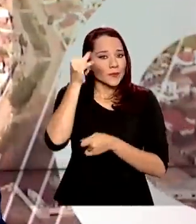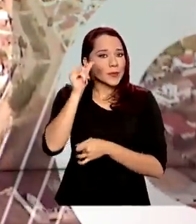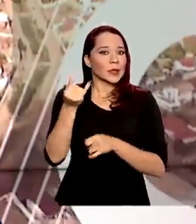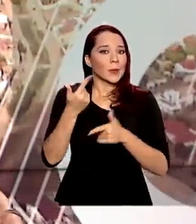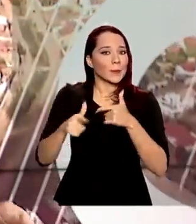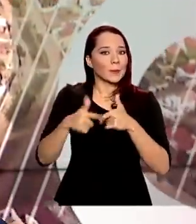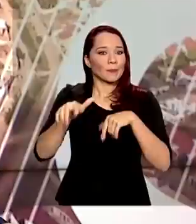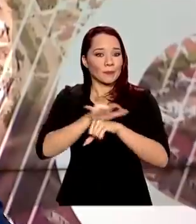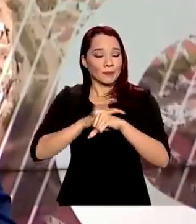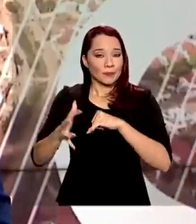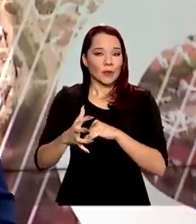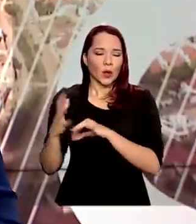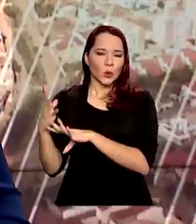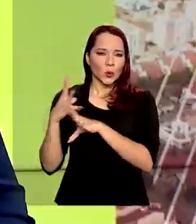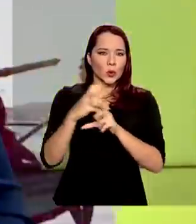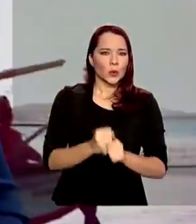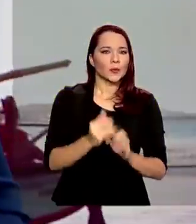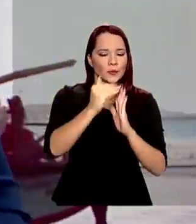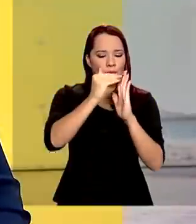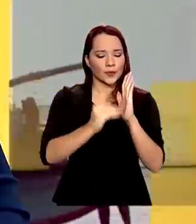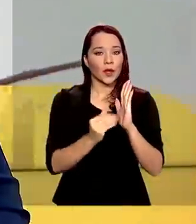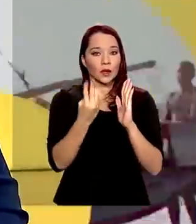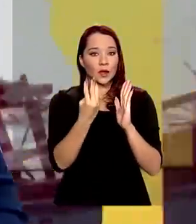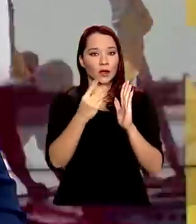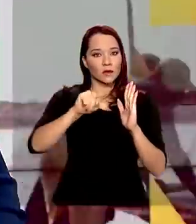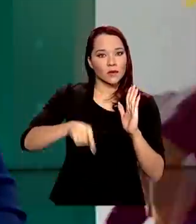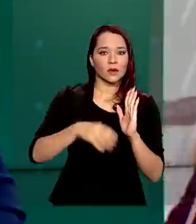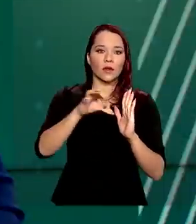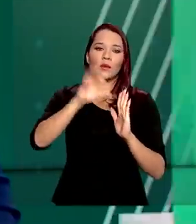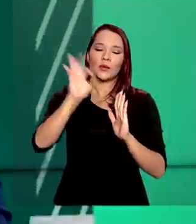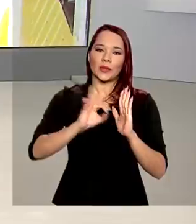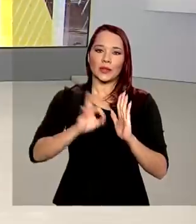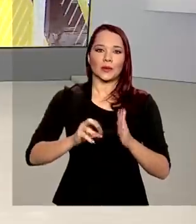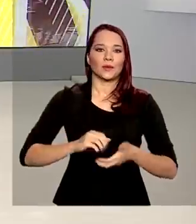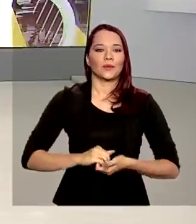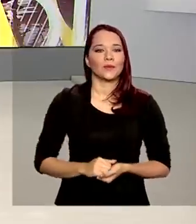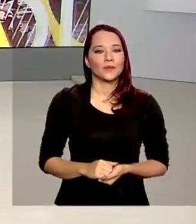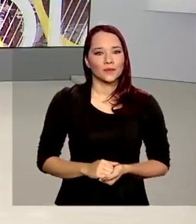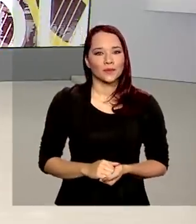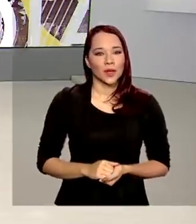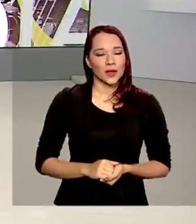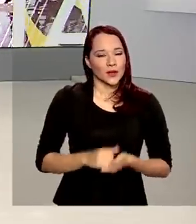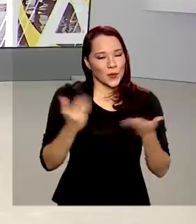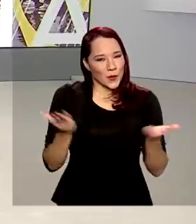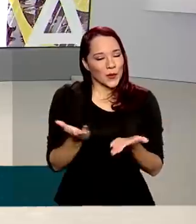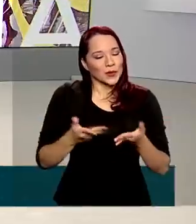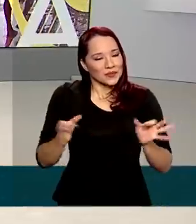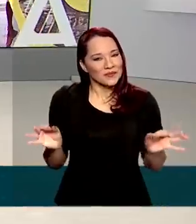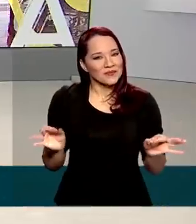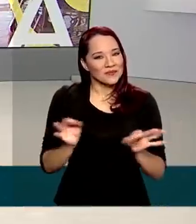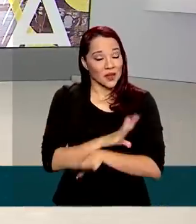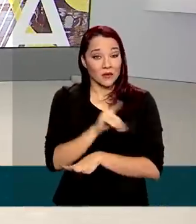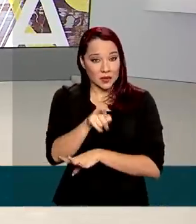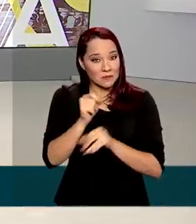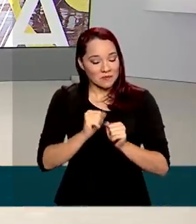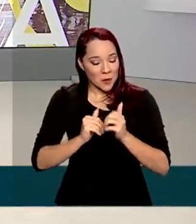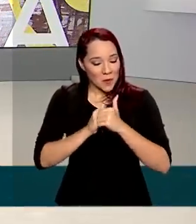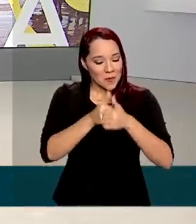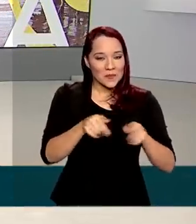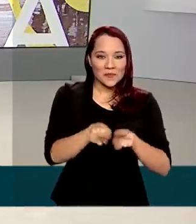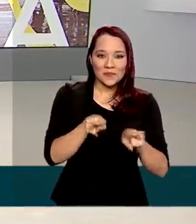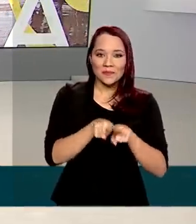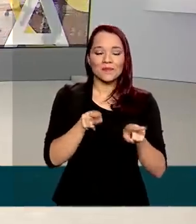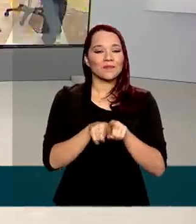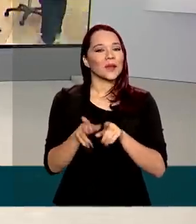No acumulado do ano, a queda é de 3,9%. O Brasil em Dia fica por aqui. Você pode nos acompanhar